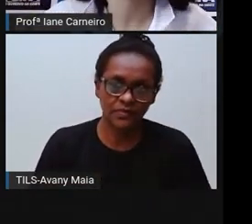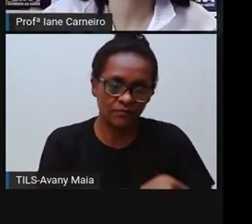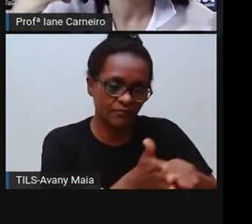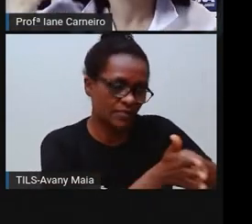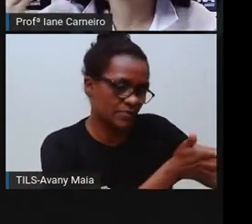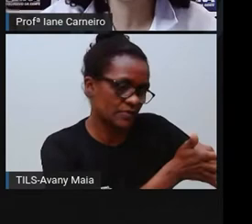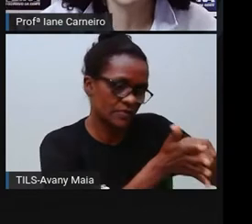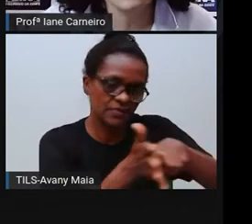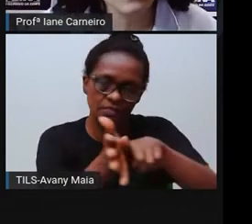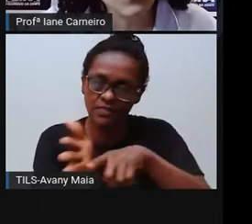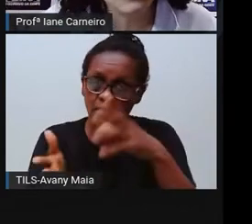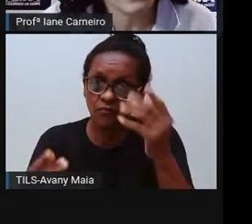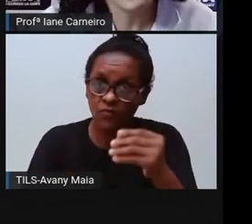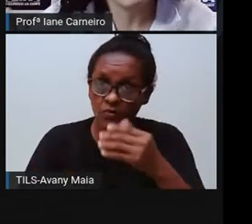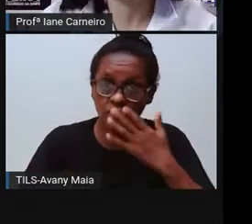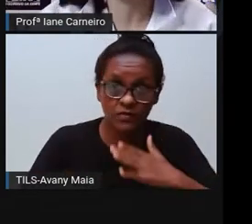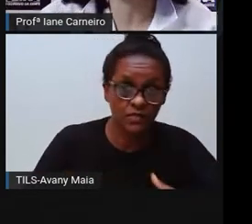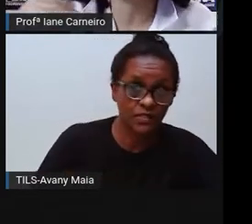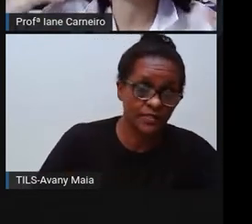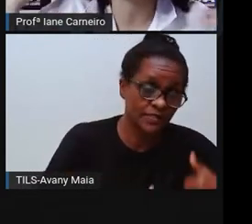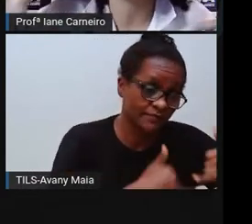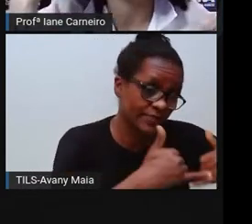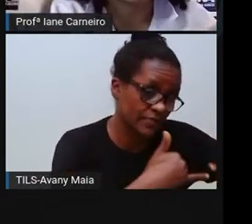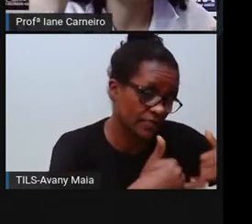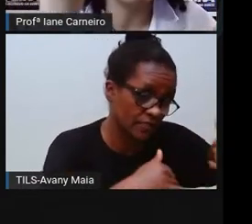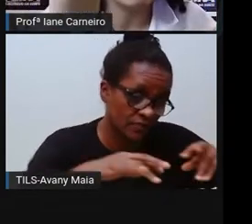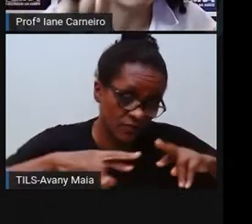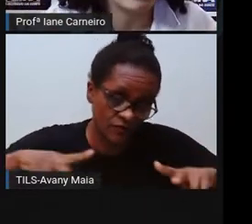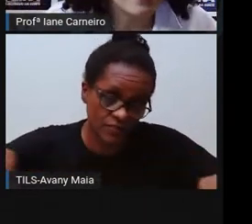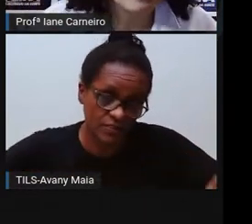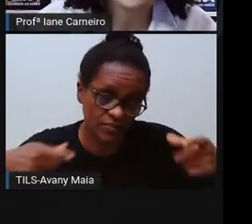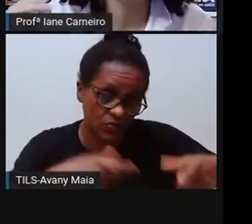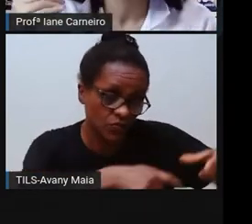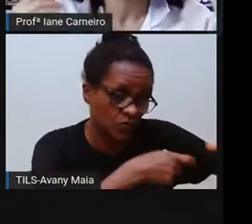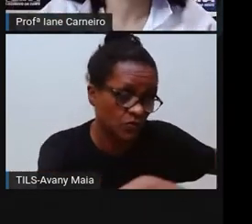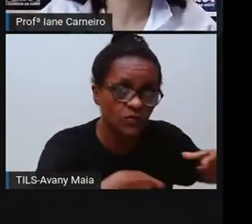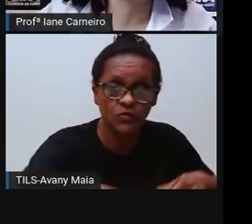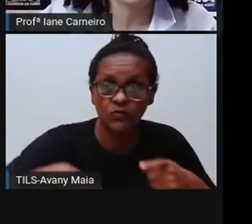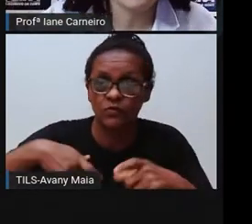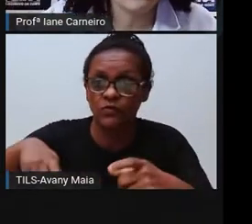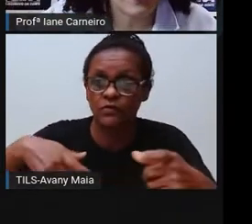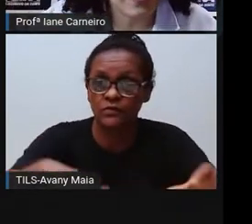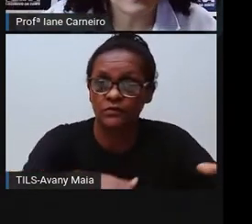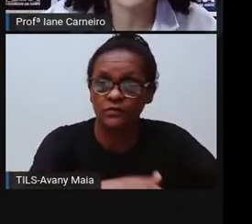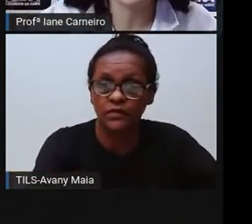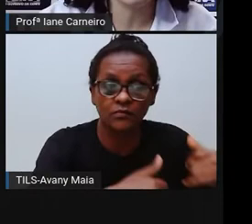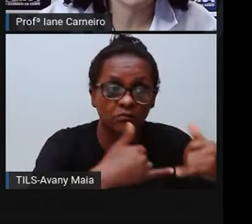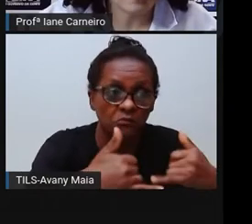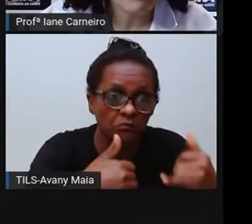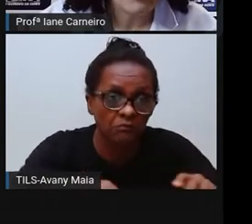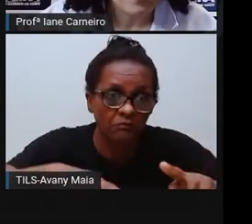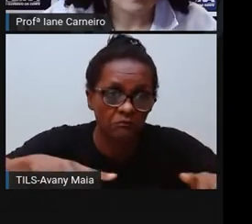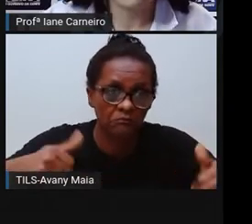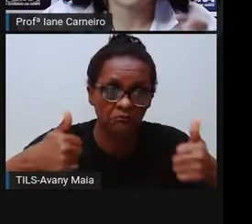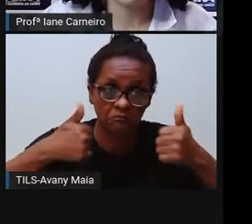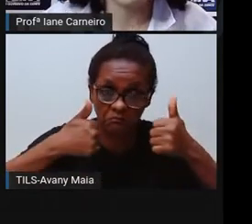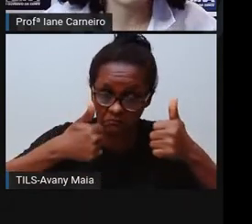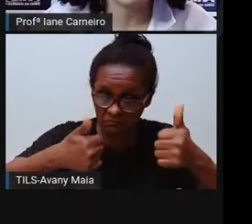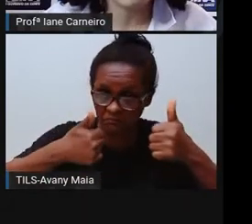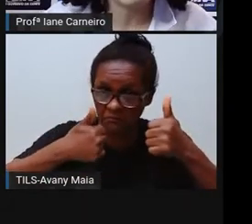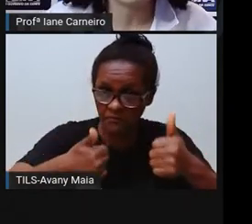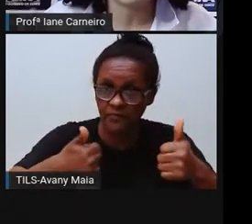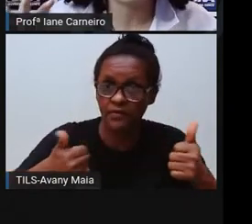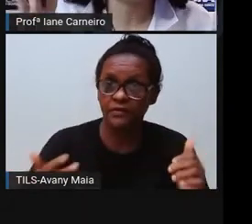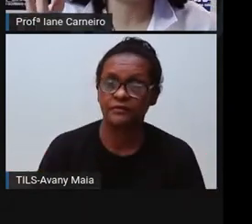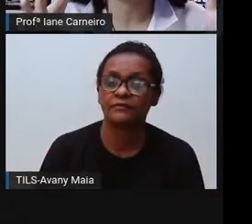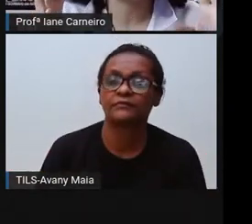lugares brincando, né? E aí a gente consegue observar as brincadeiras e os brinquedos deles. Então, vamos lá? A prova vai